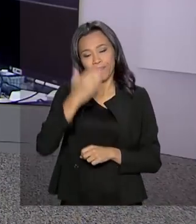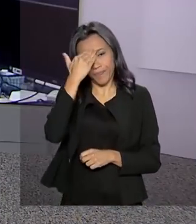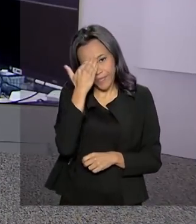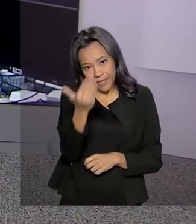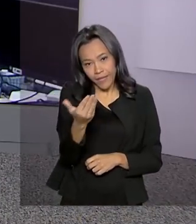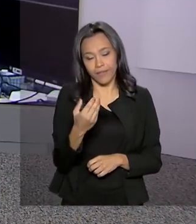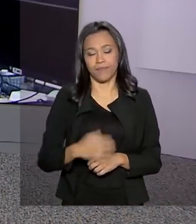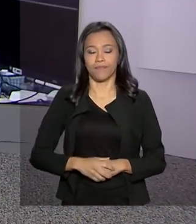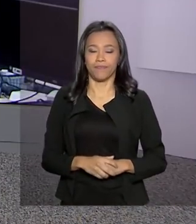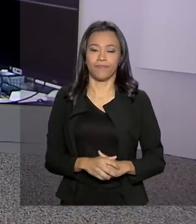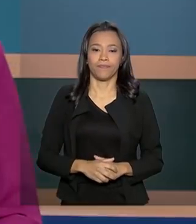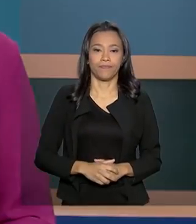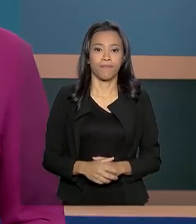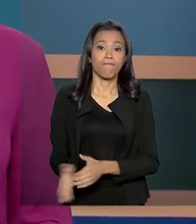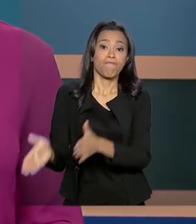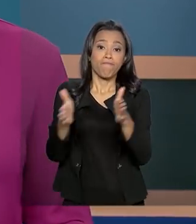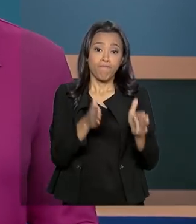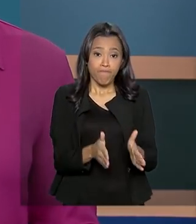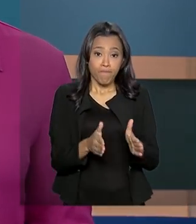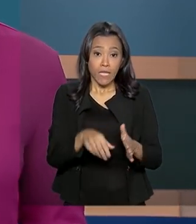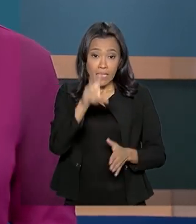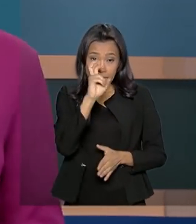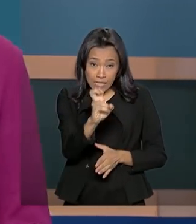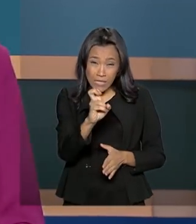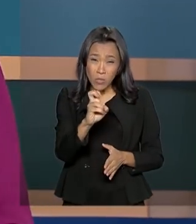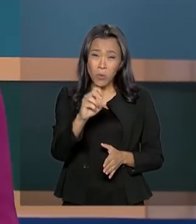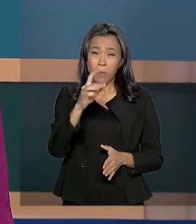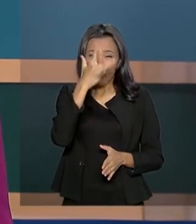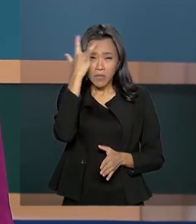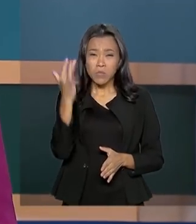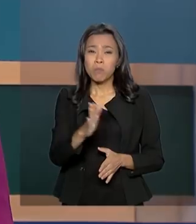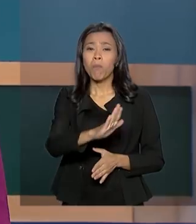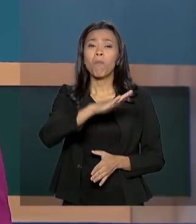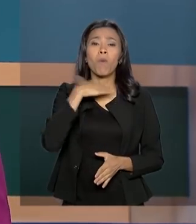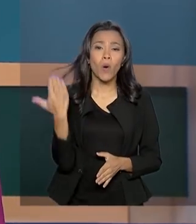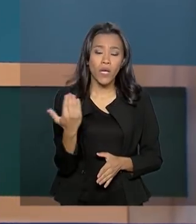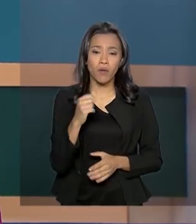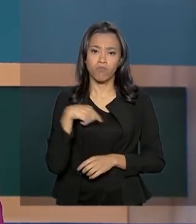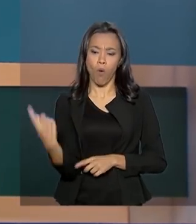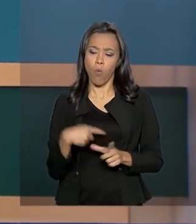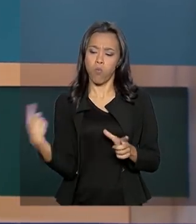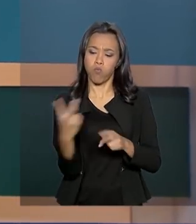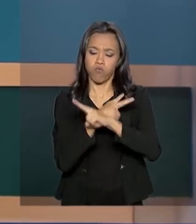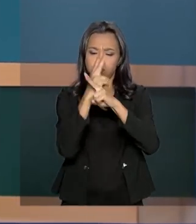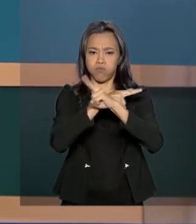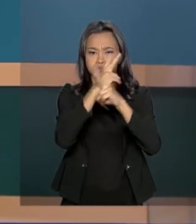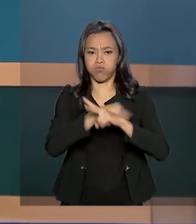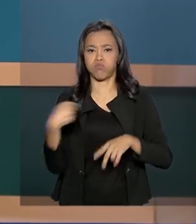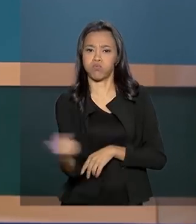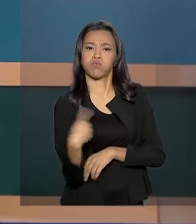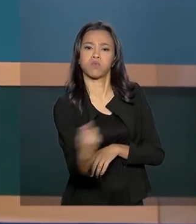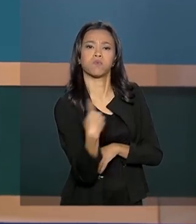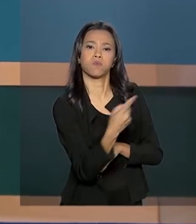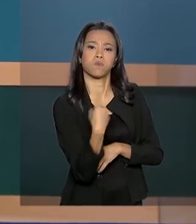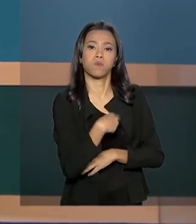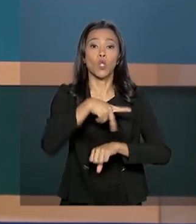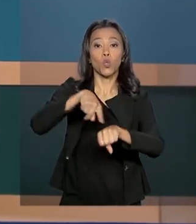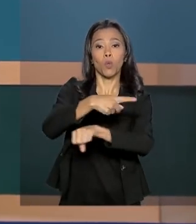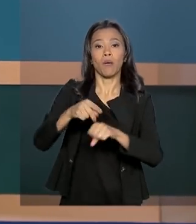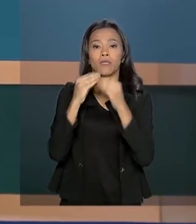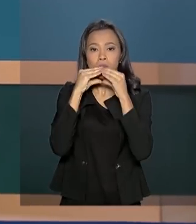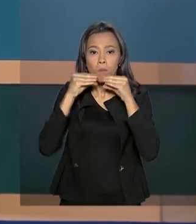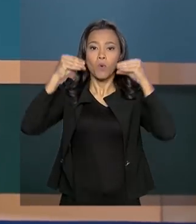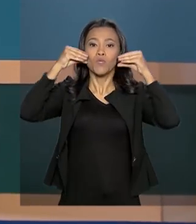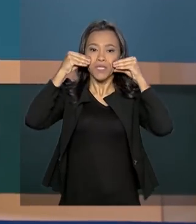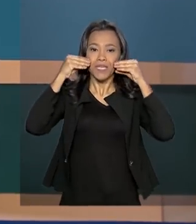pela sua participação. Pelo menos cinco pessoas morreram na passagem do ciclone Kenneth pelo norte de Moçambique. É o segundo a atingir o